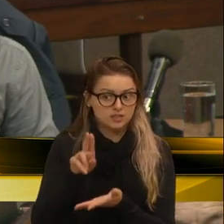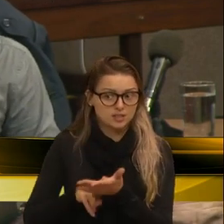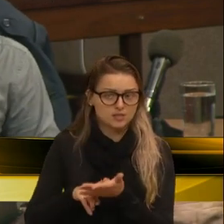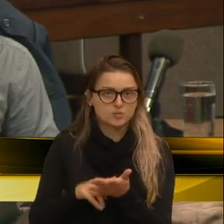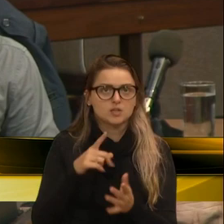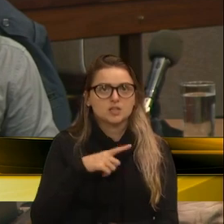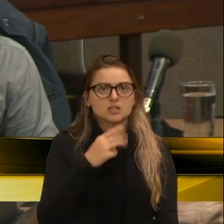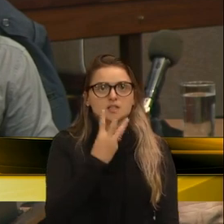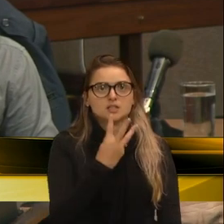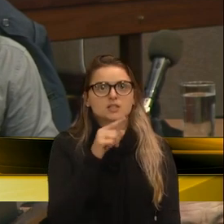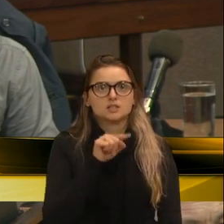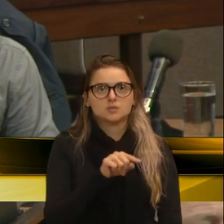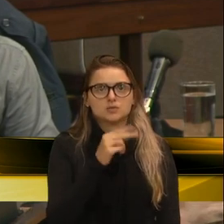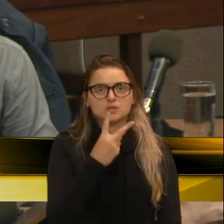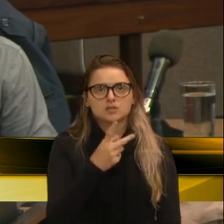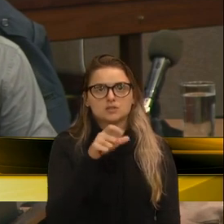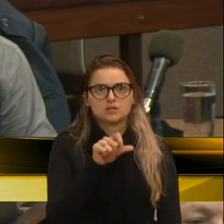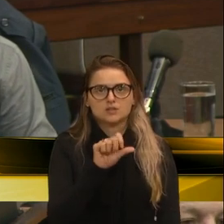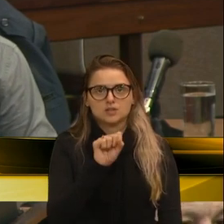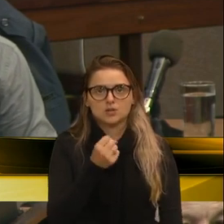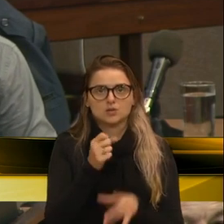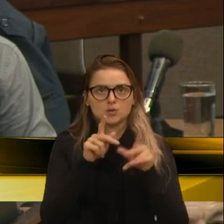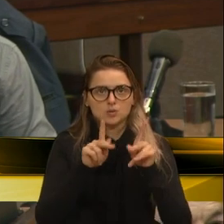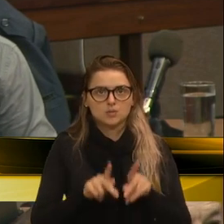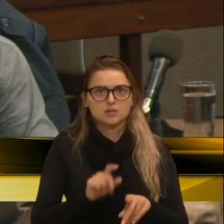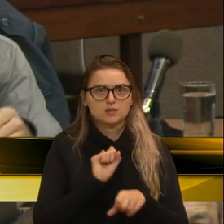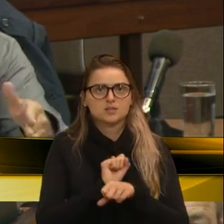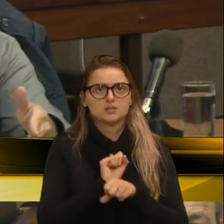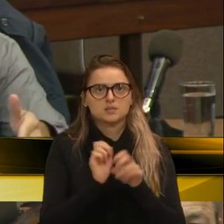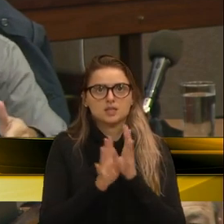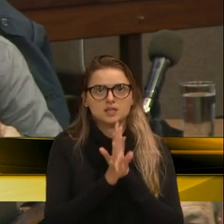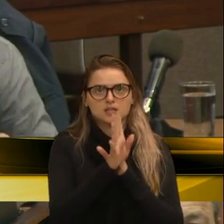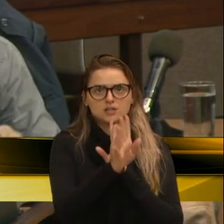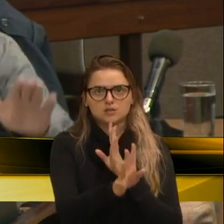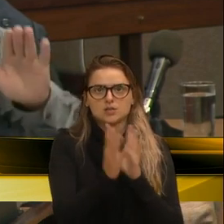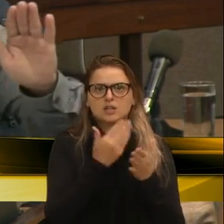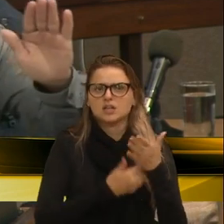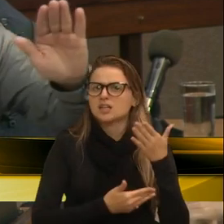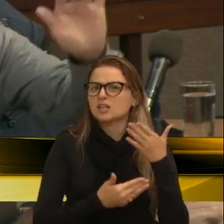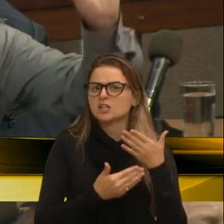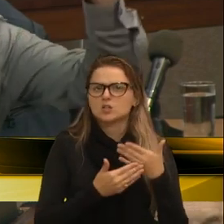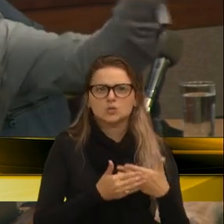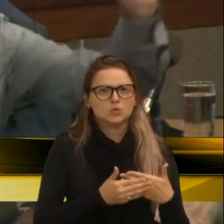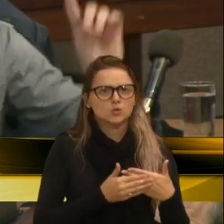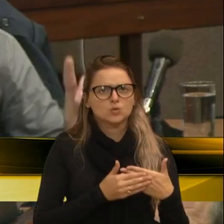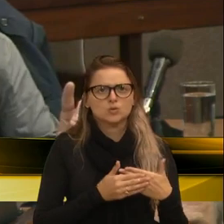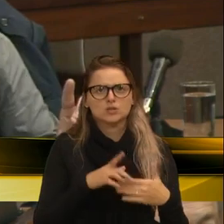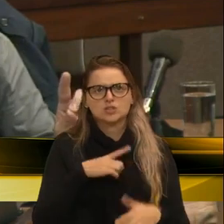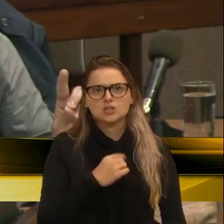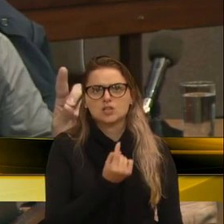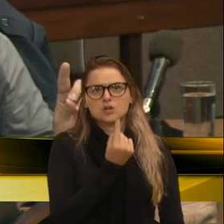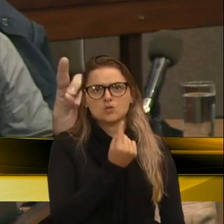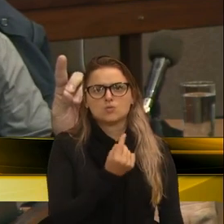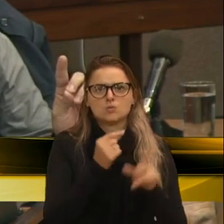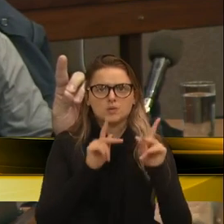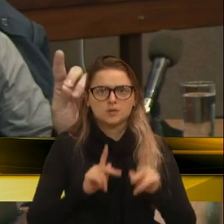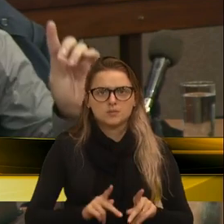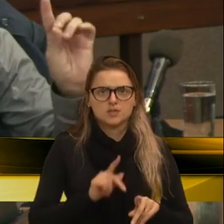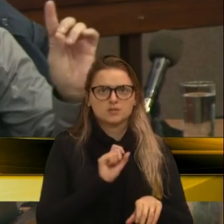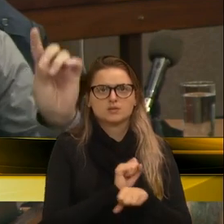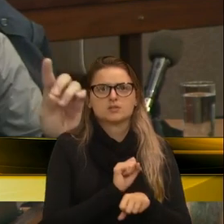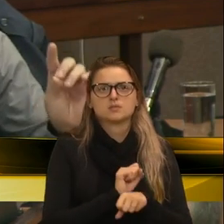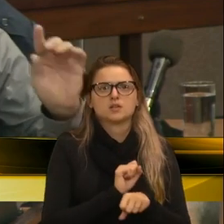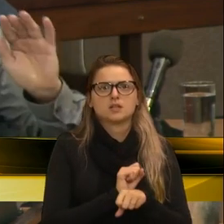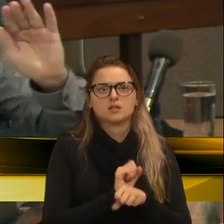tinha 3.298 pessoas aguardando, lista de espera, em todas as... eu pedi que tinha uma pessoa esperando, né,